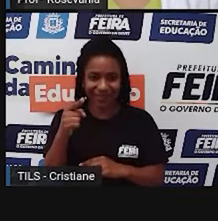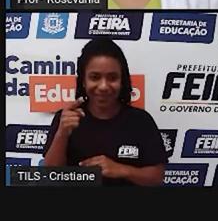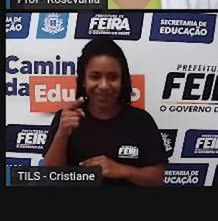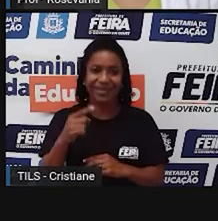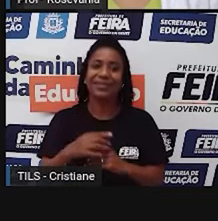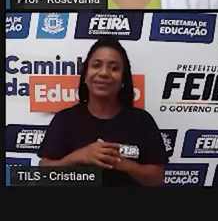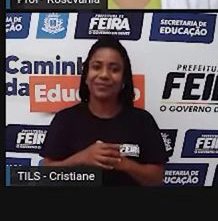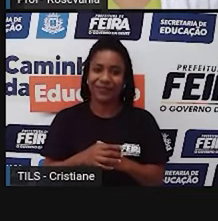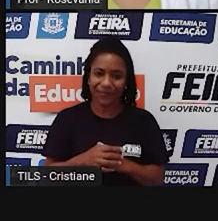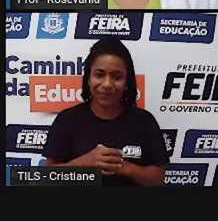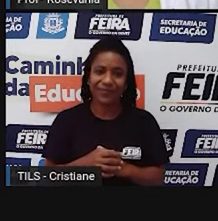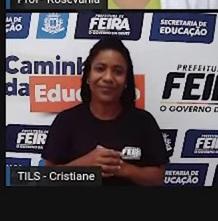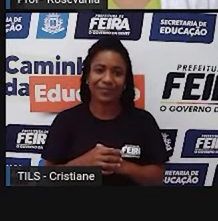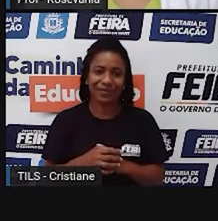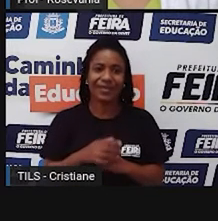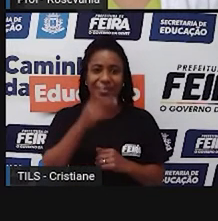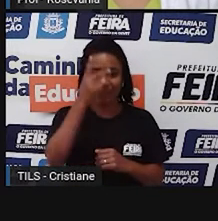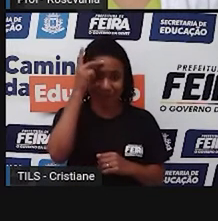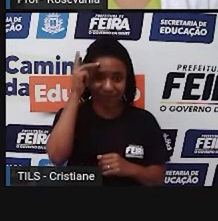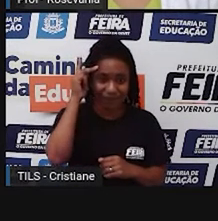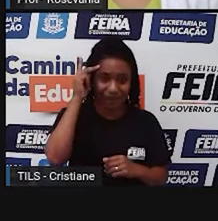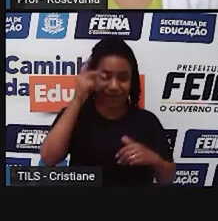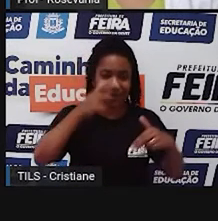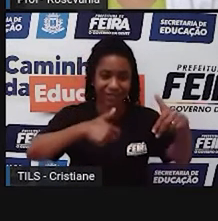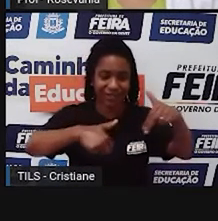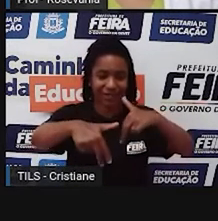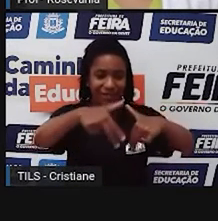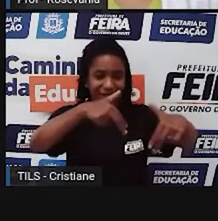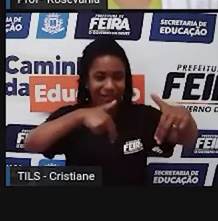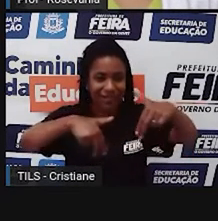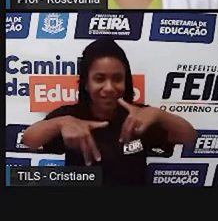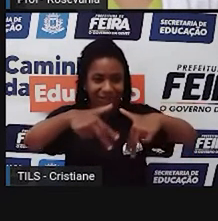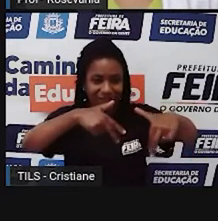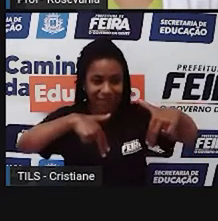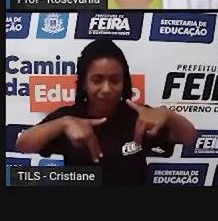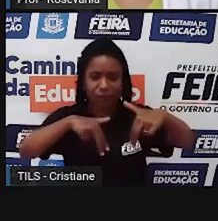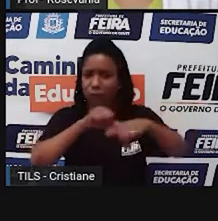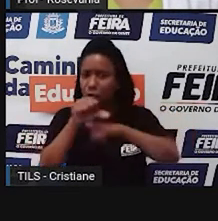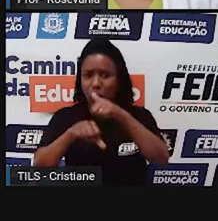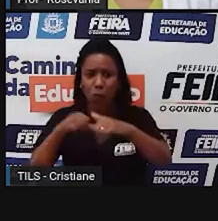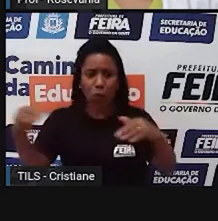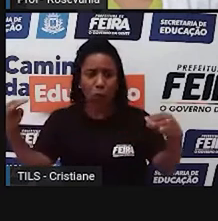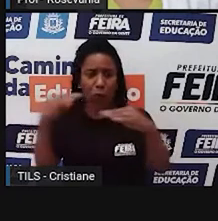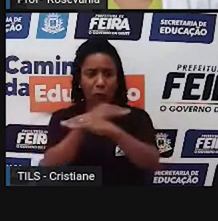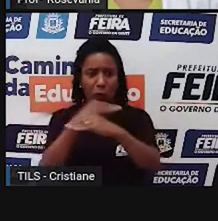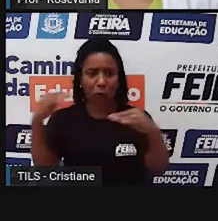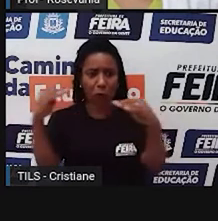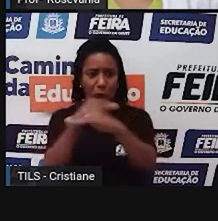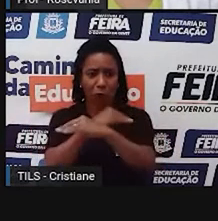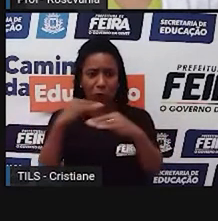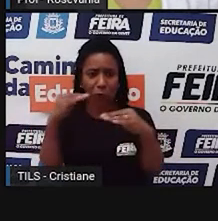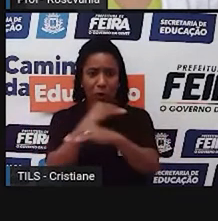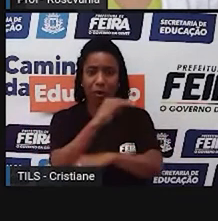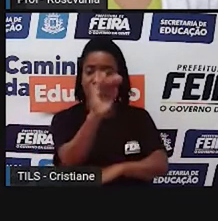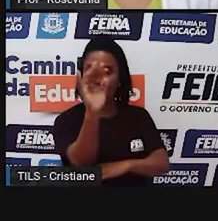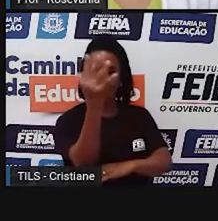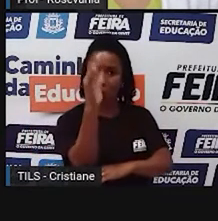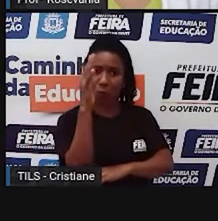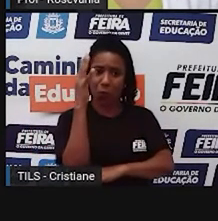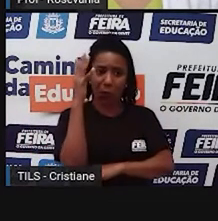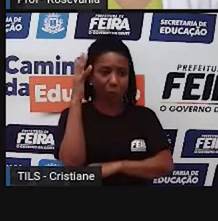até aqui era mais o povo andando, né, aqui agora a gente já tem vários automóveis, o canteiro central já não existe mais, né,